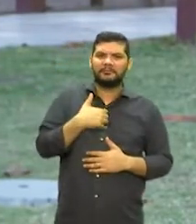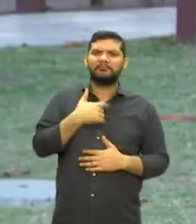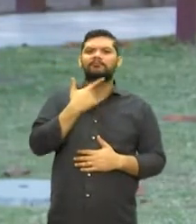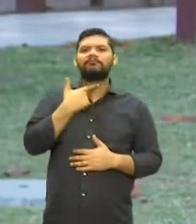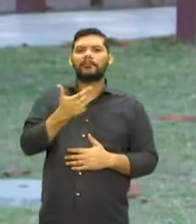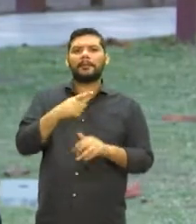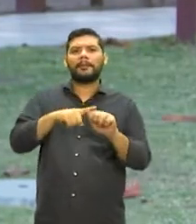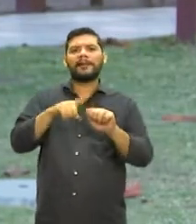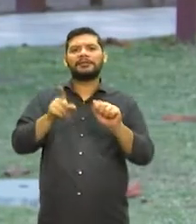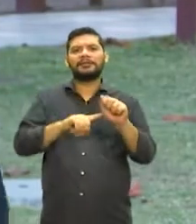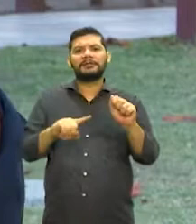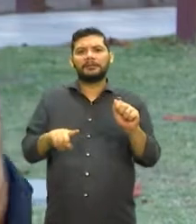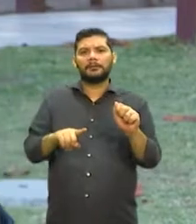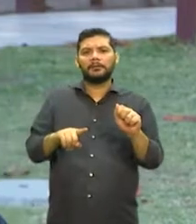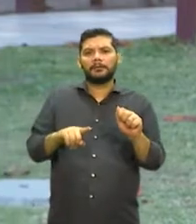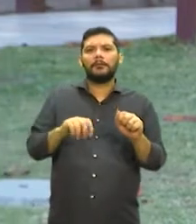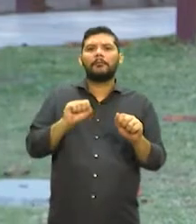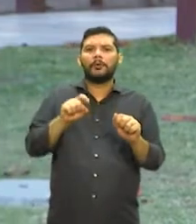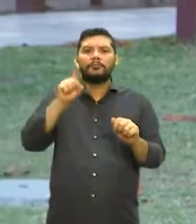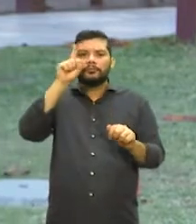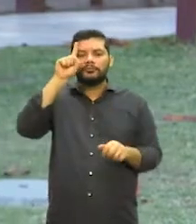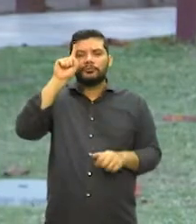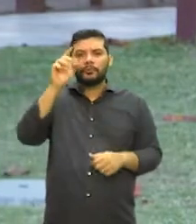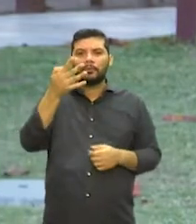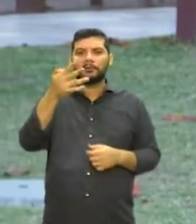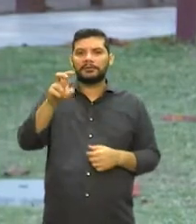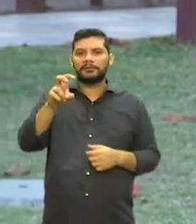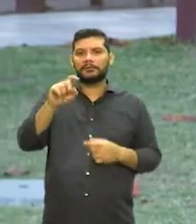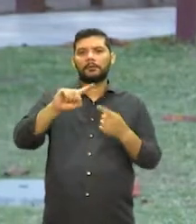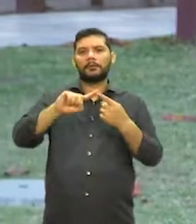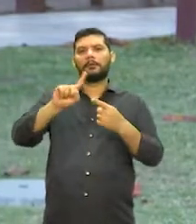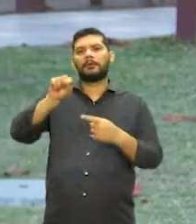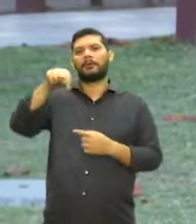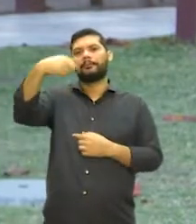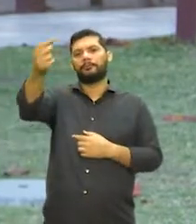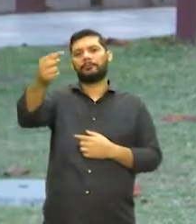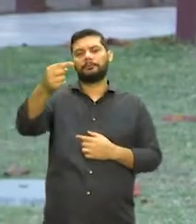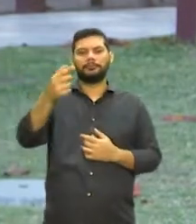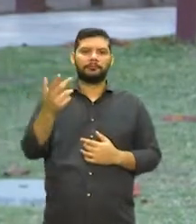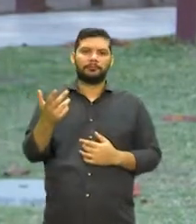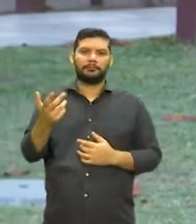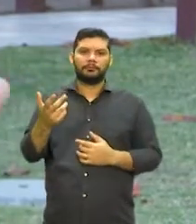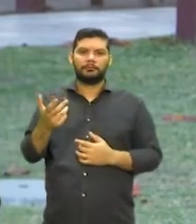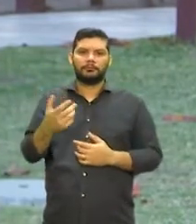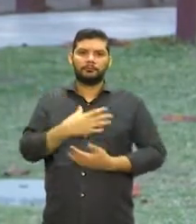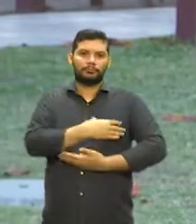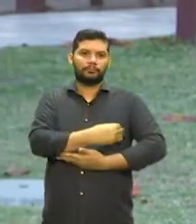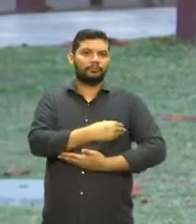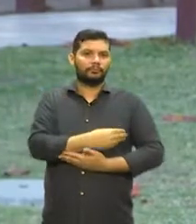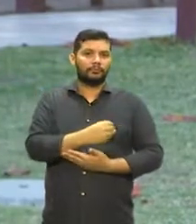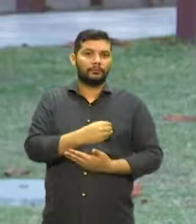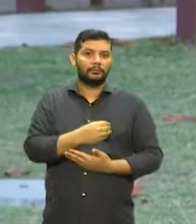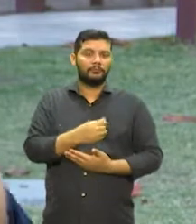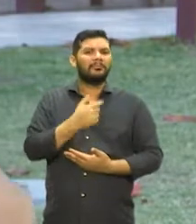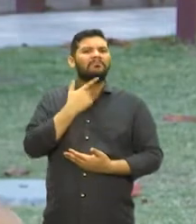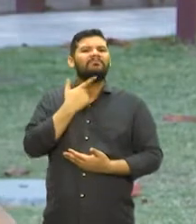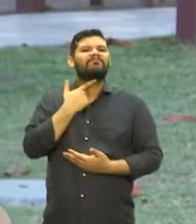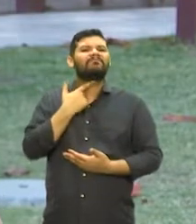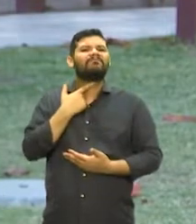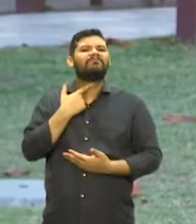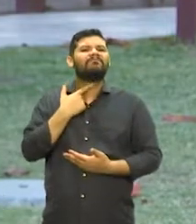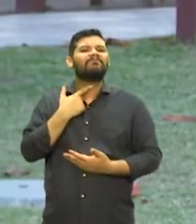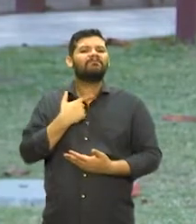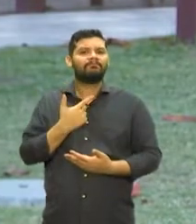ela pode fazer essa dose 45 dias após o parto, que é quando termina o puerpério. Mas se ela quer completar o